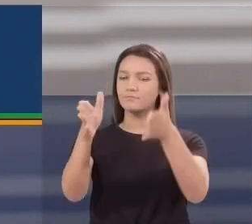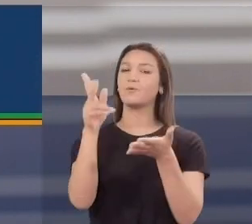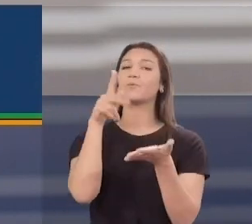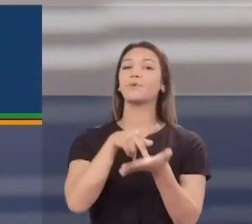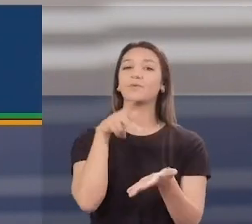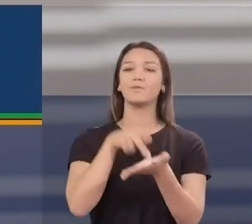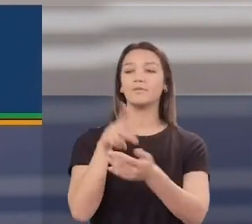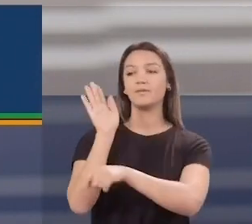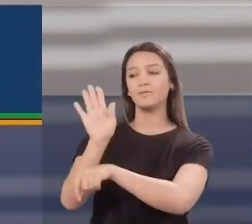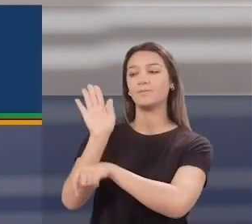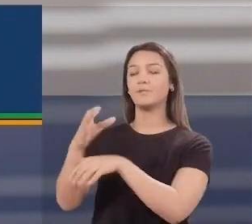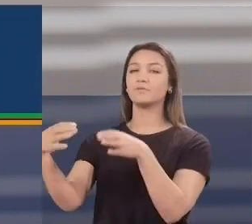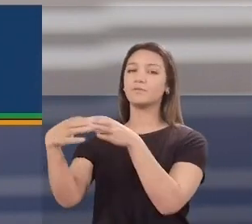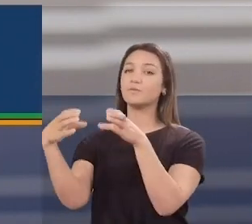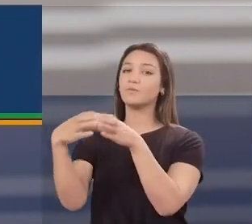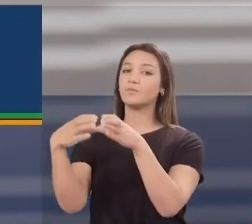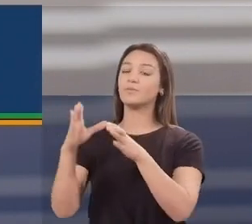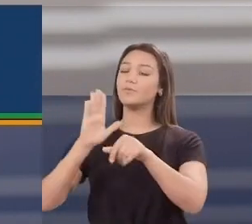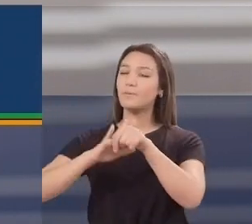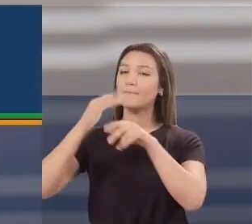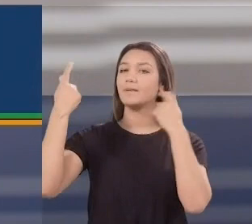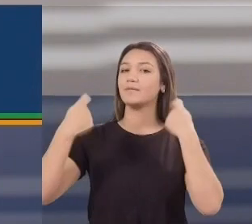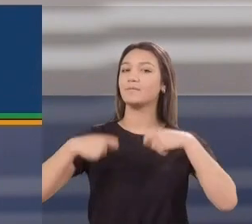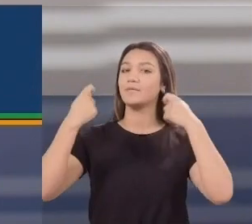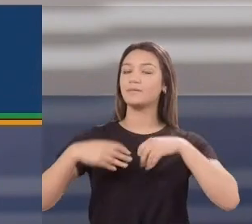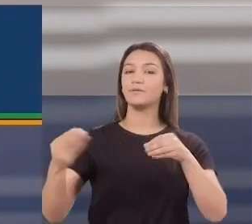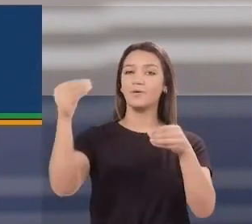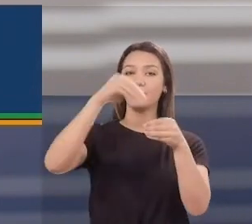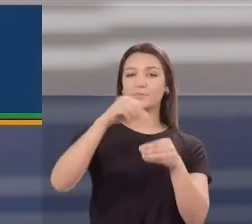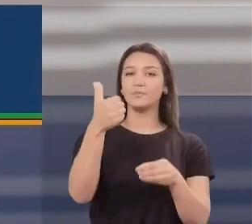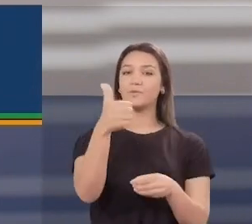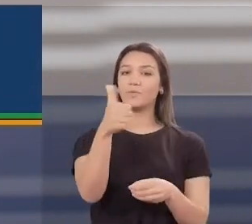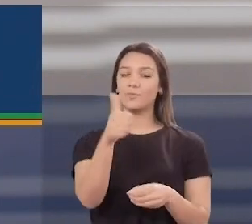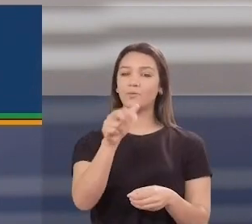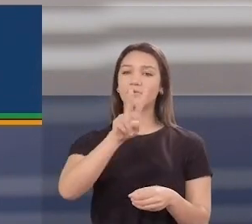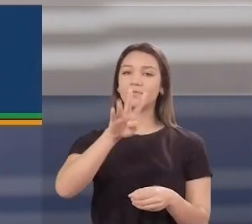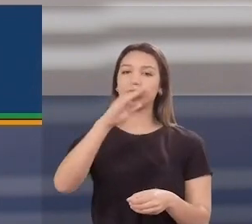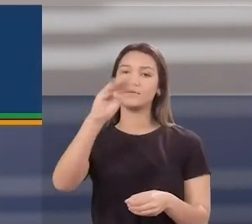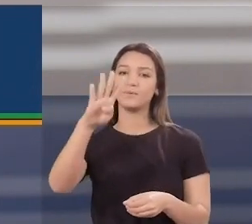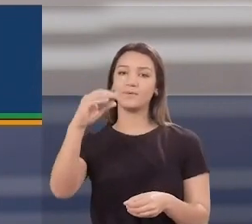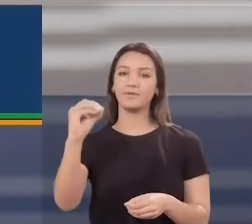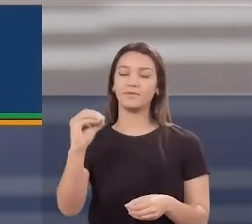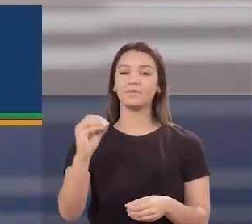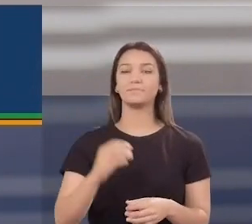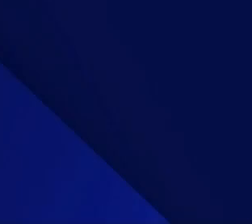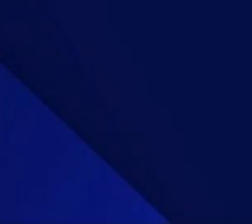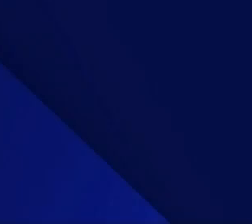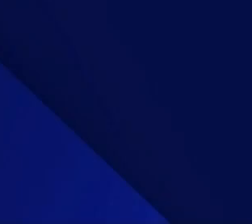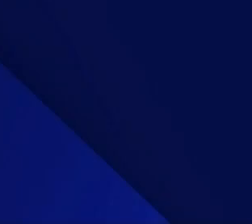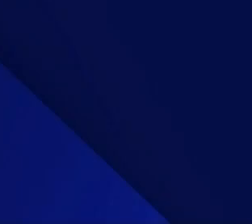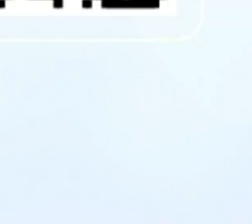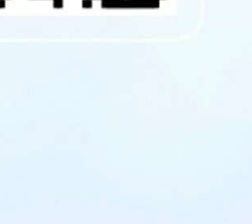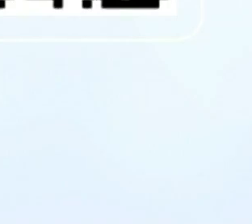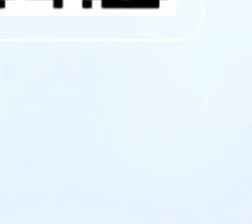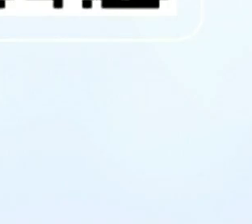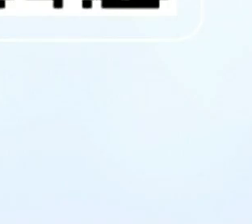atender as comunidades e a quem mais necessita. Vote 11, 240. Brito, deputado estadual.